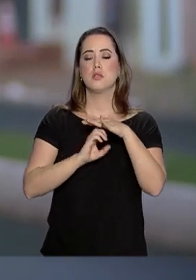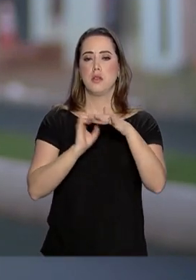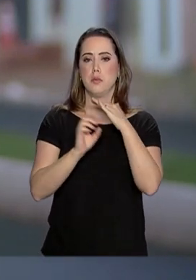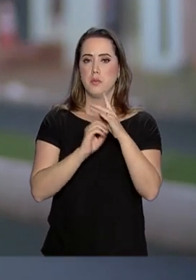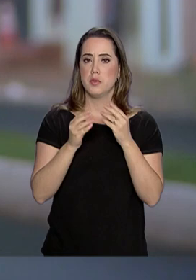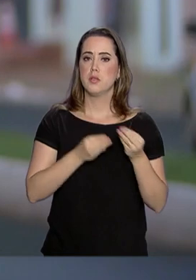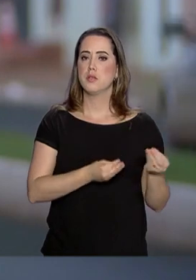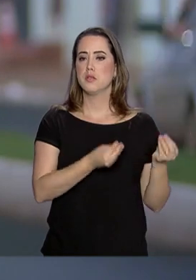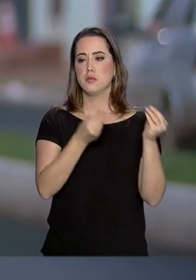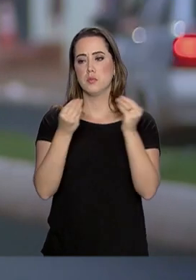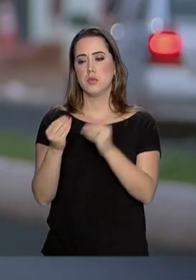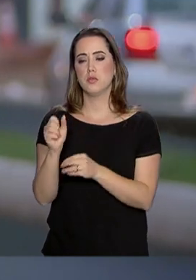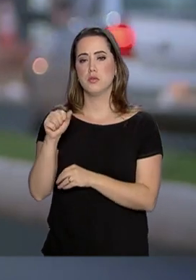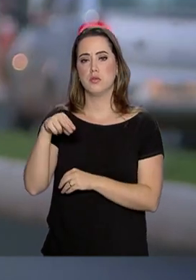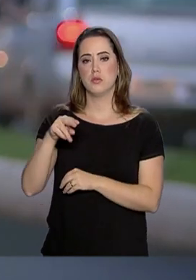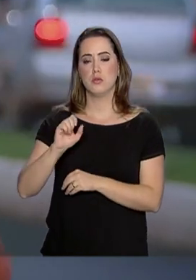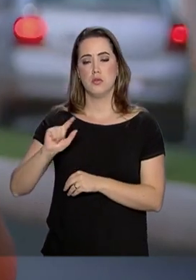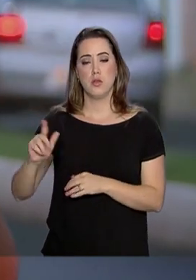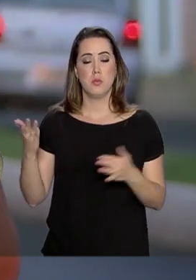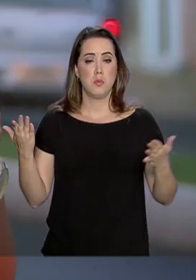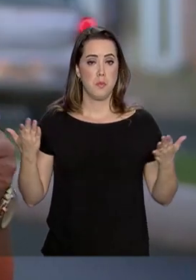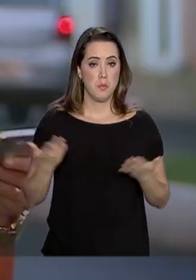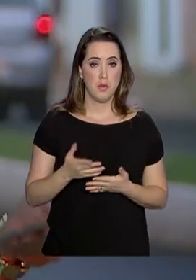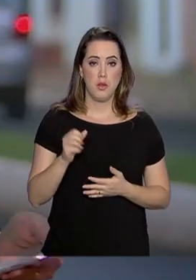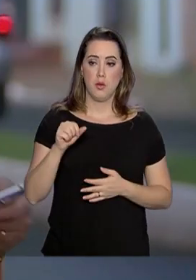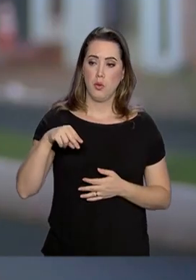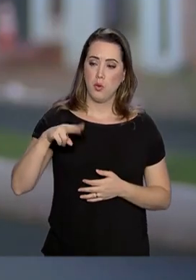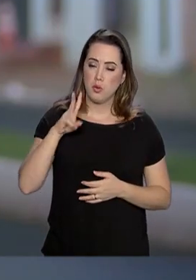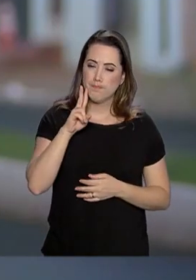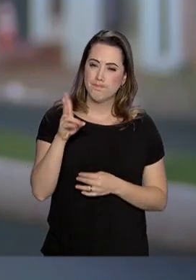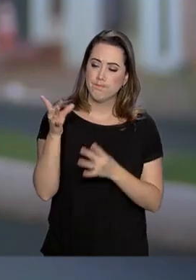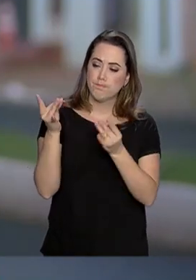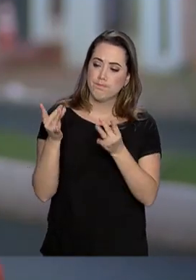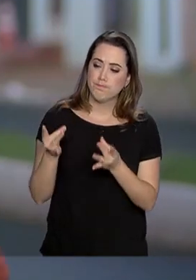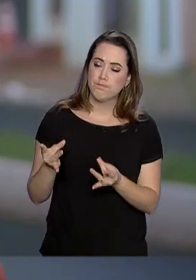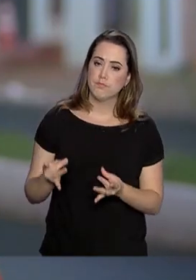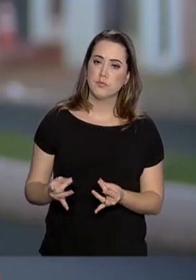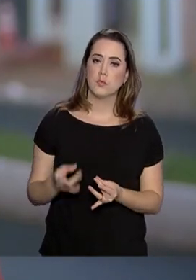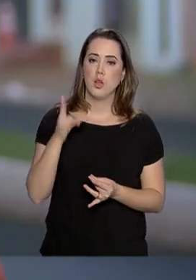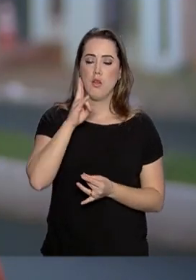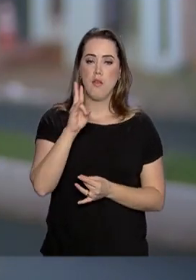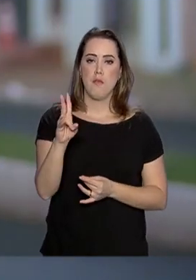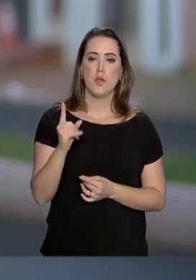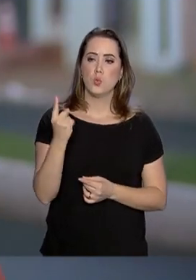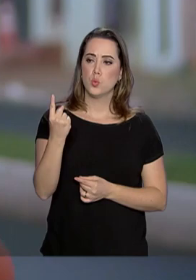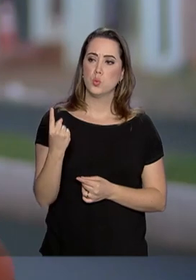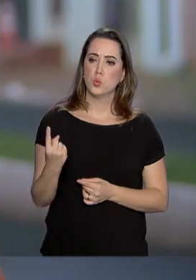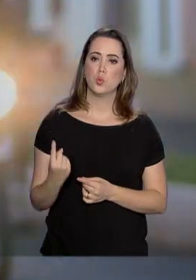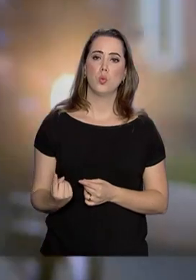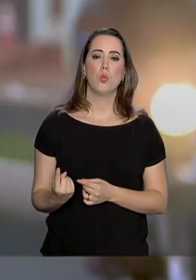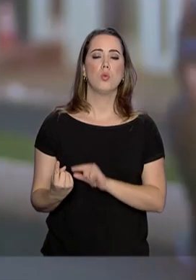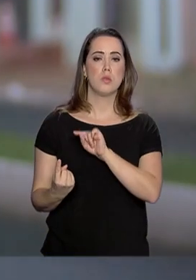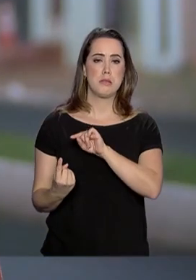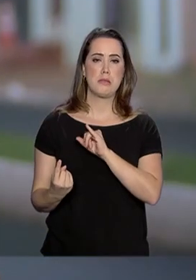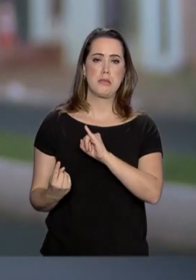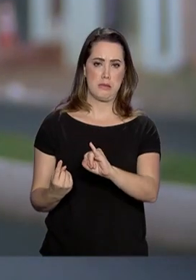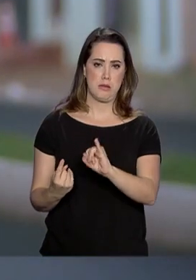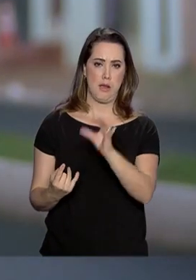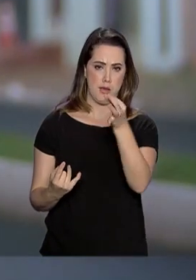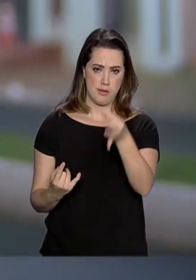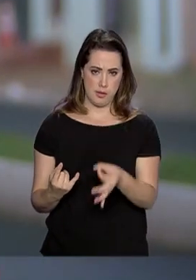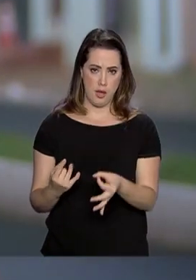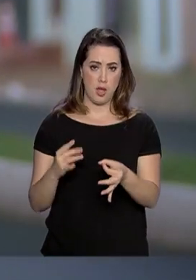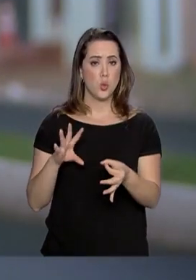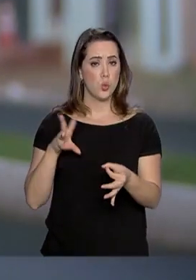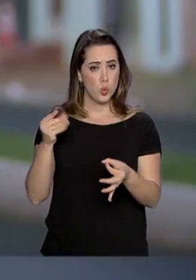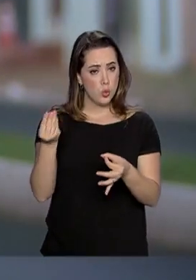passou para a ANEL e agora a ANEL checa ponto a ponto esse plano de segurança, confere item a item se esse plano é efetivo e